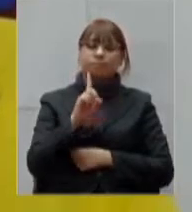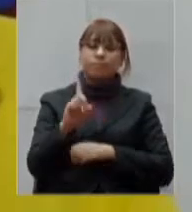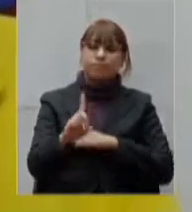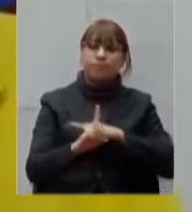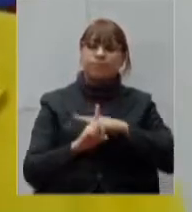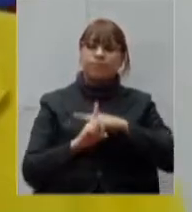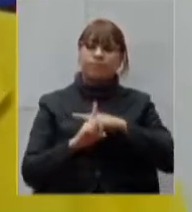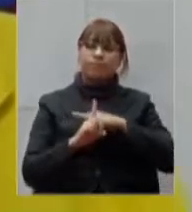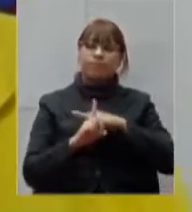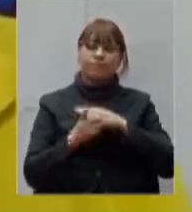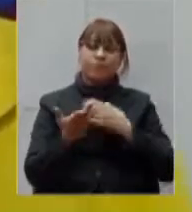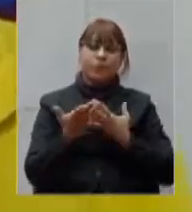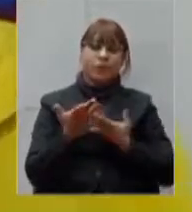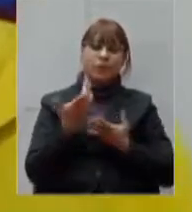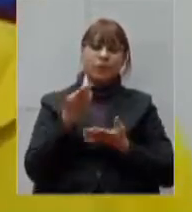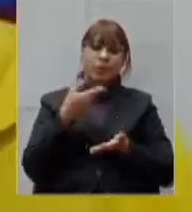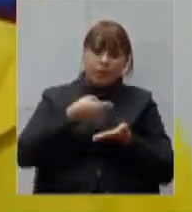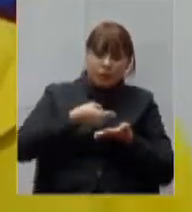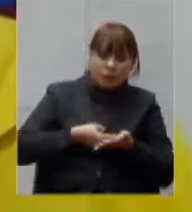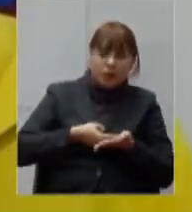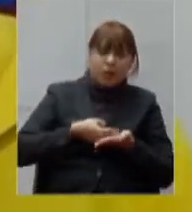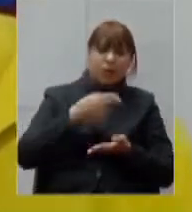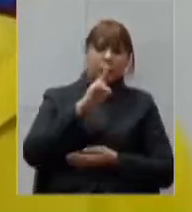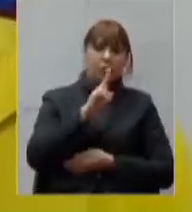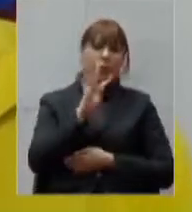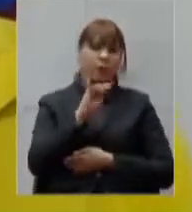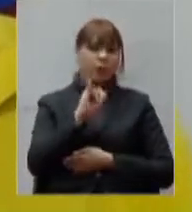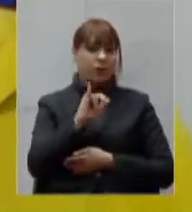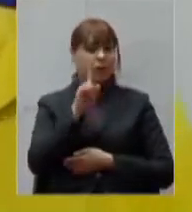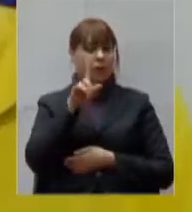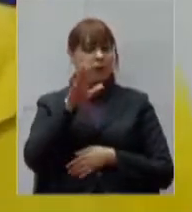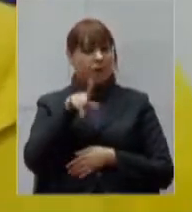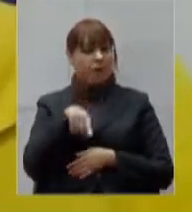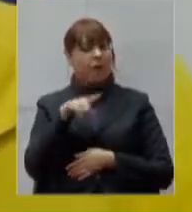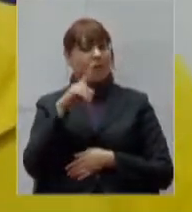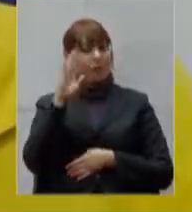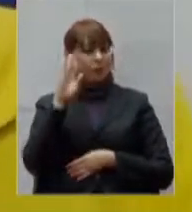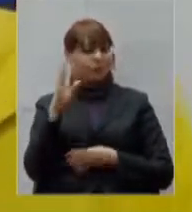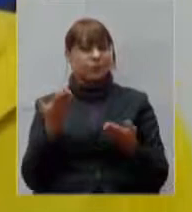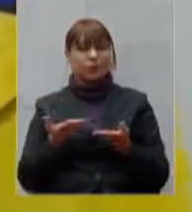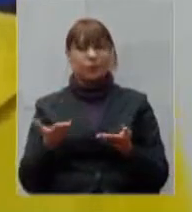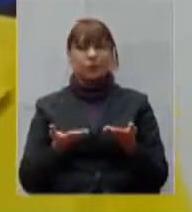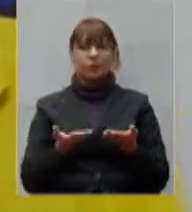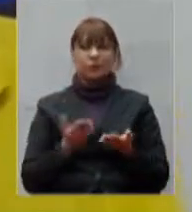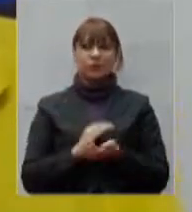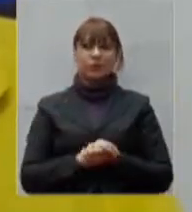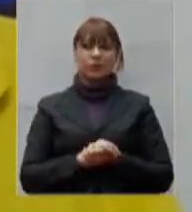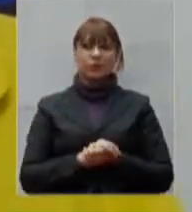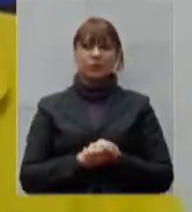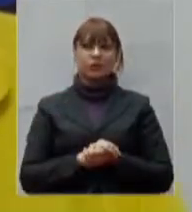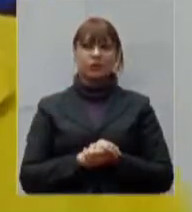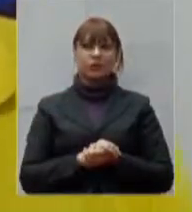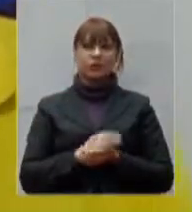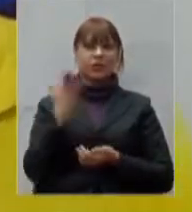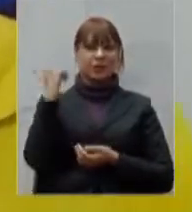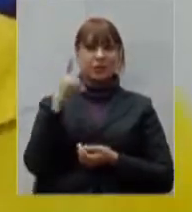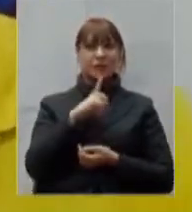de leites de UTI, que é o nosso grande gargalo do momento, nós temos o nosso hospital municipal, que tinha 10